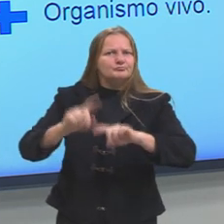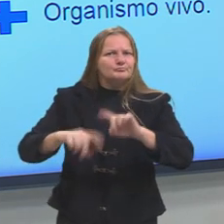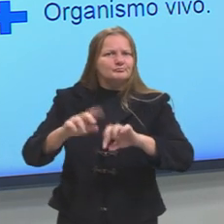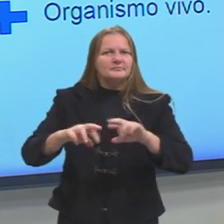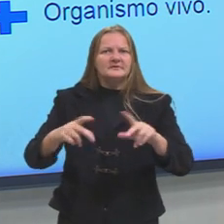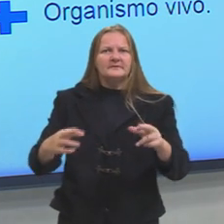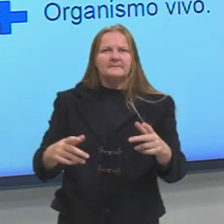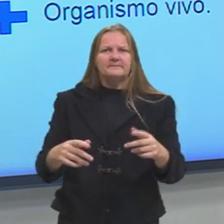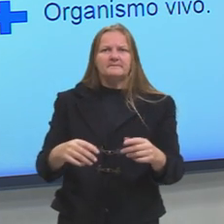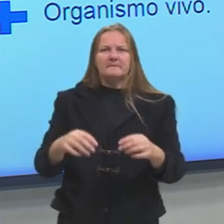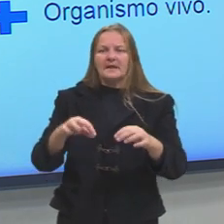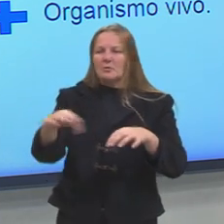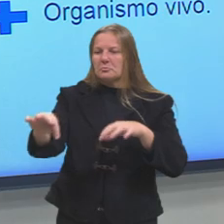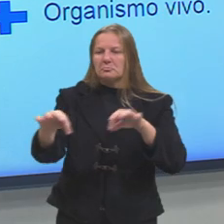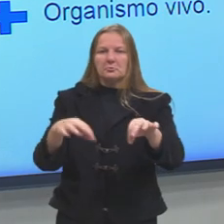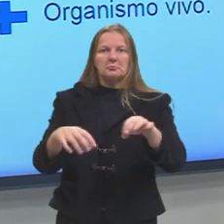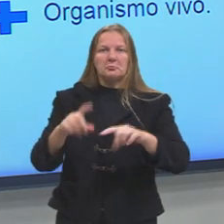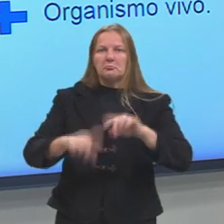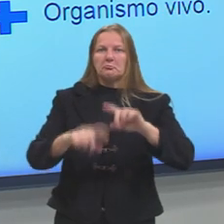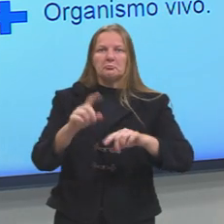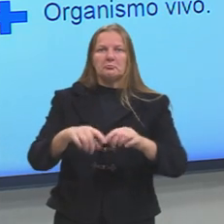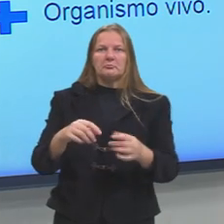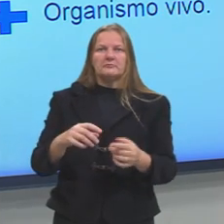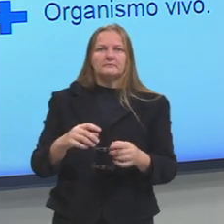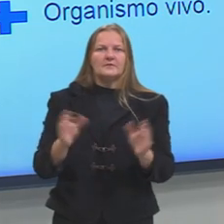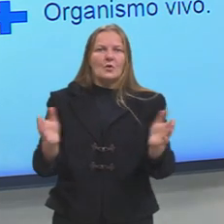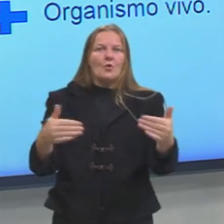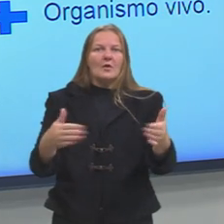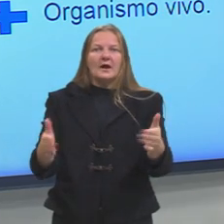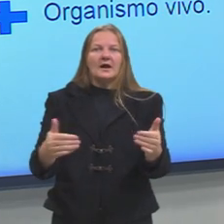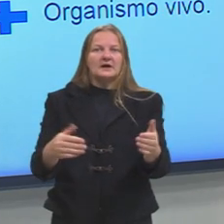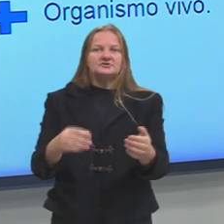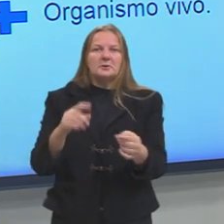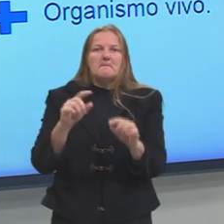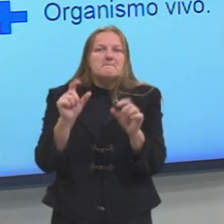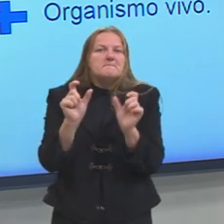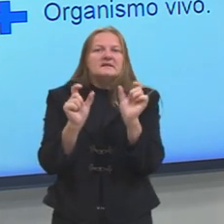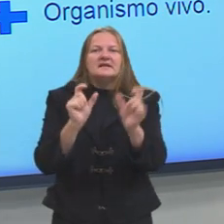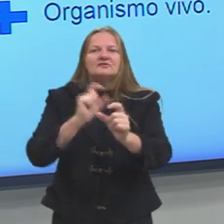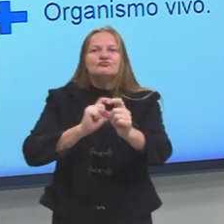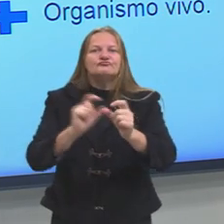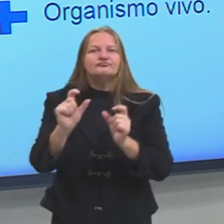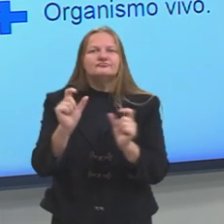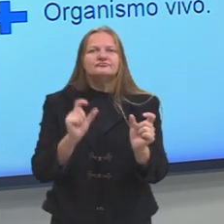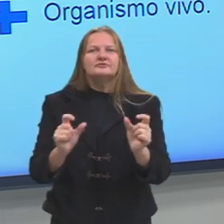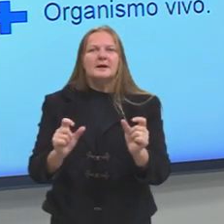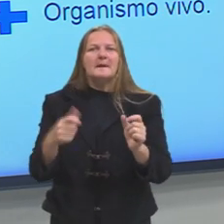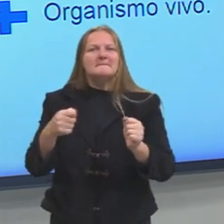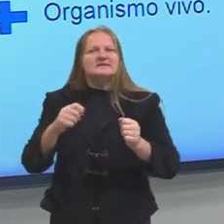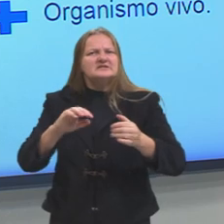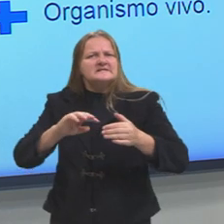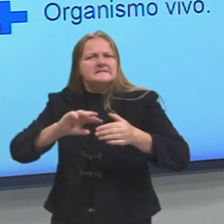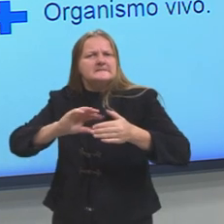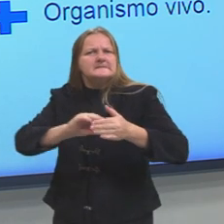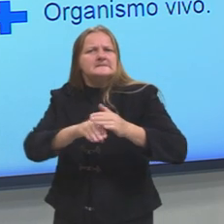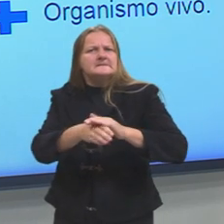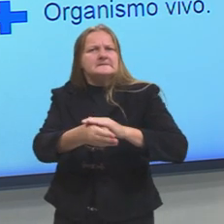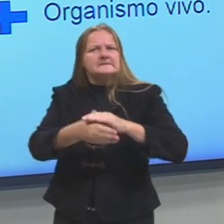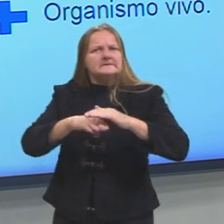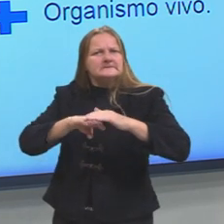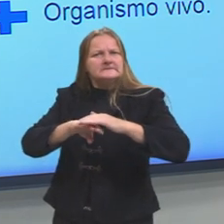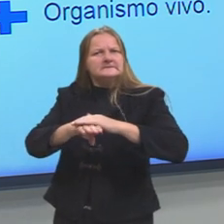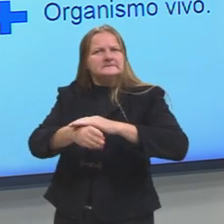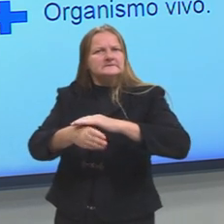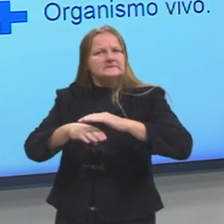estão soltas, ou uma caixa de peças, e essas peças precisam ser ajustadas até